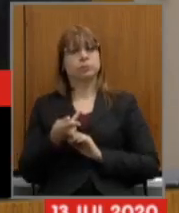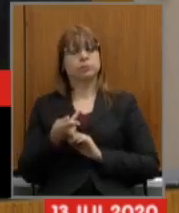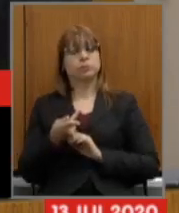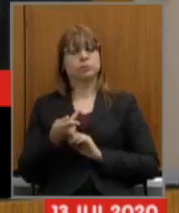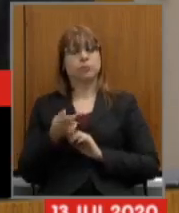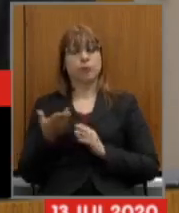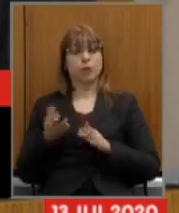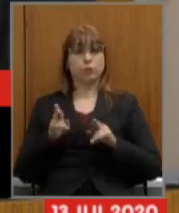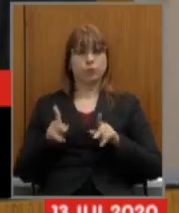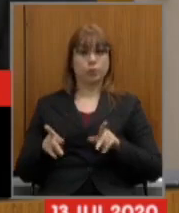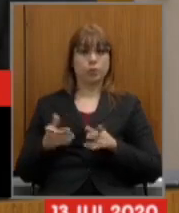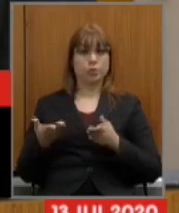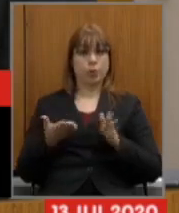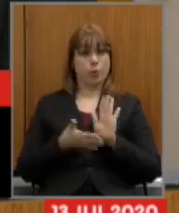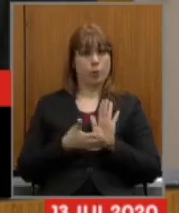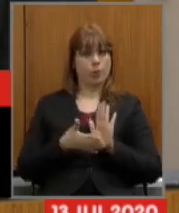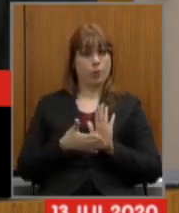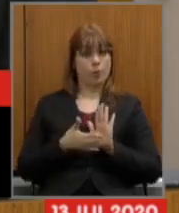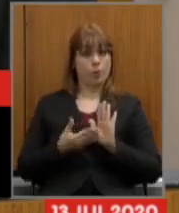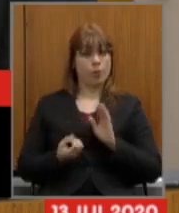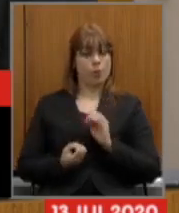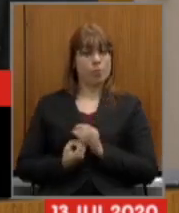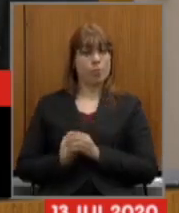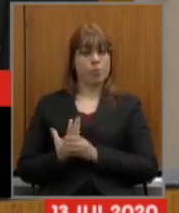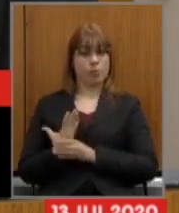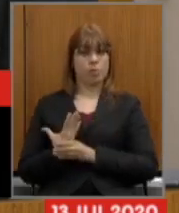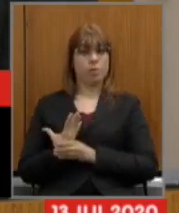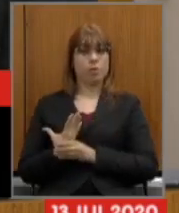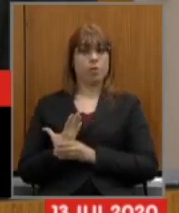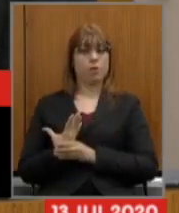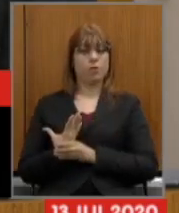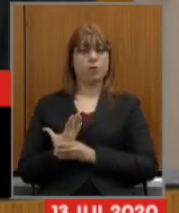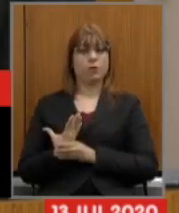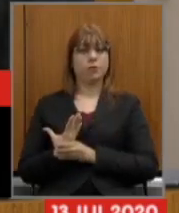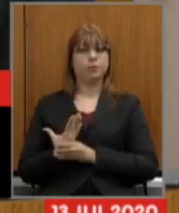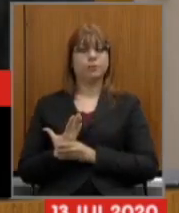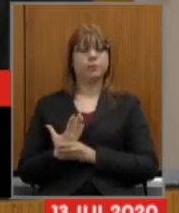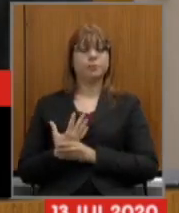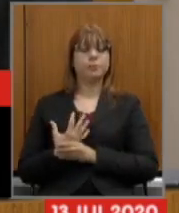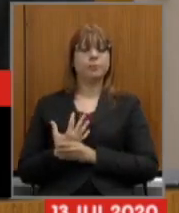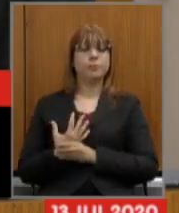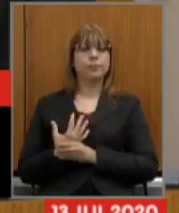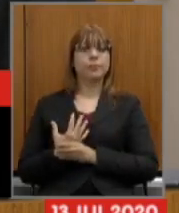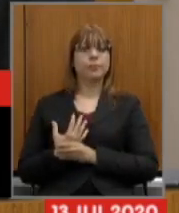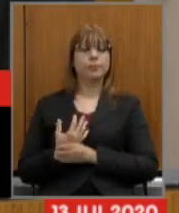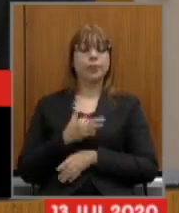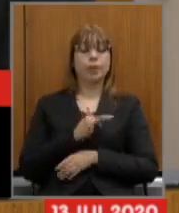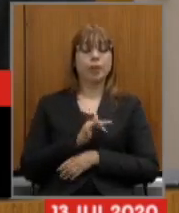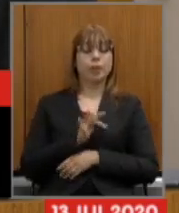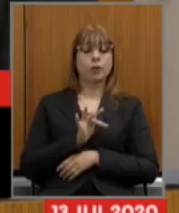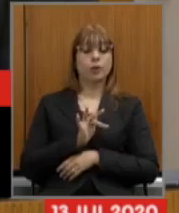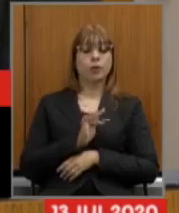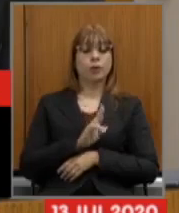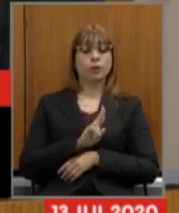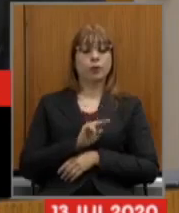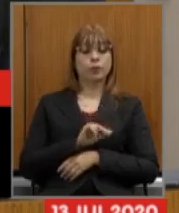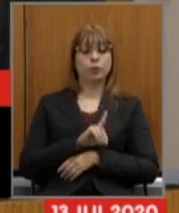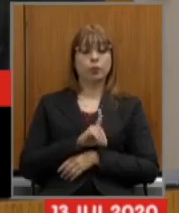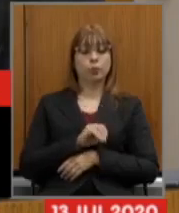diferença que agora estamos propondo a criação de um fundo financeiro